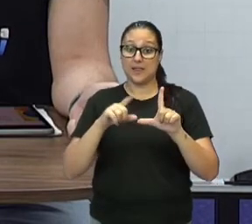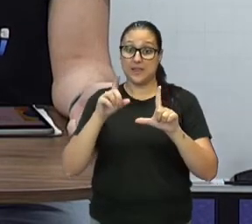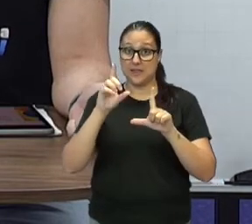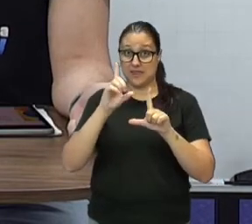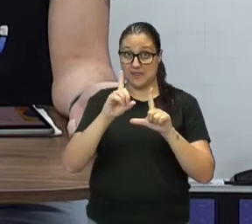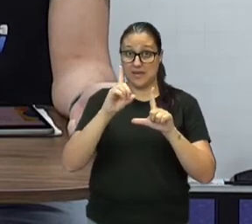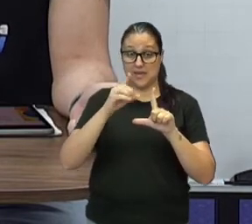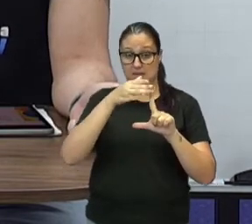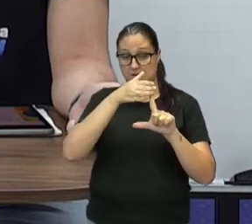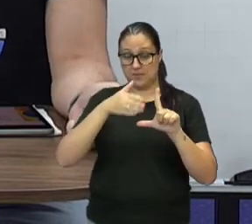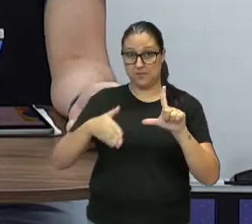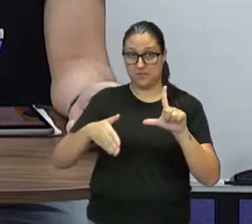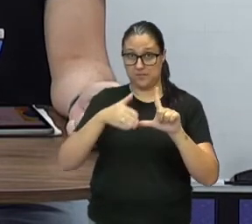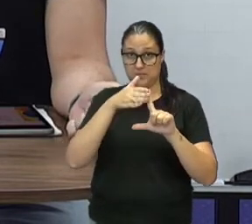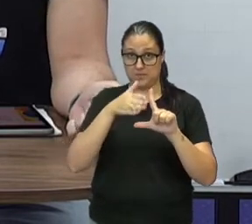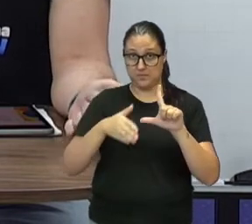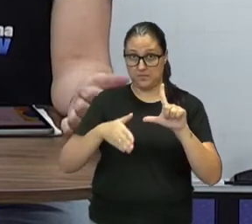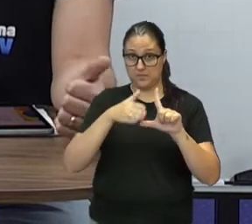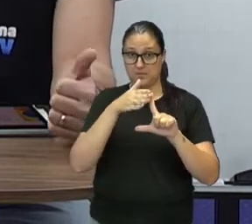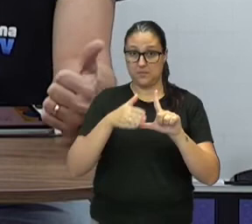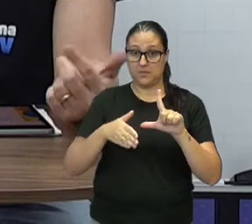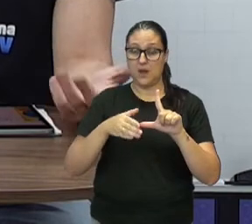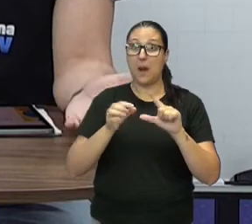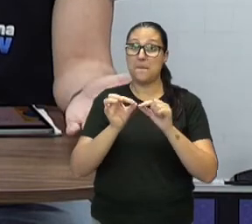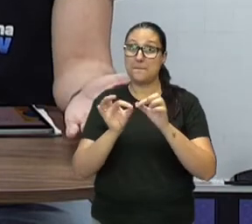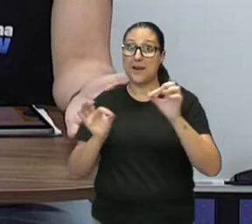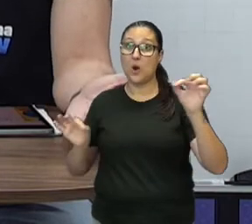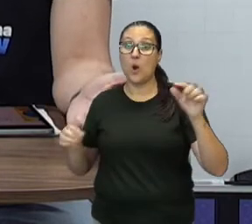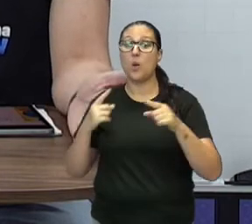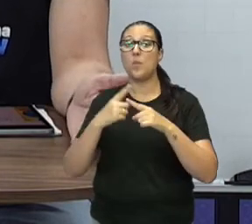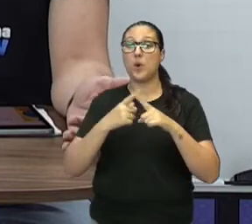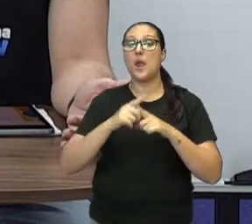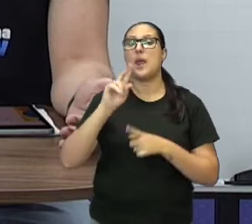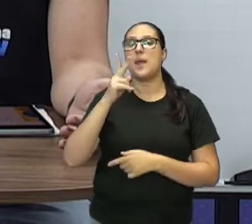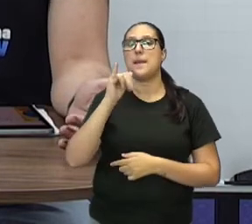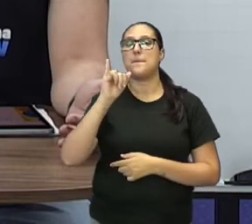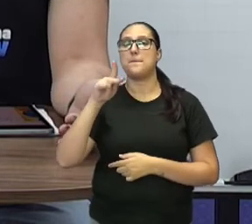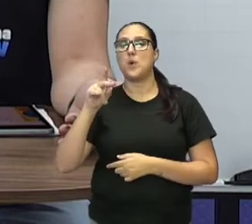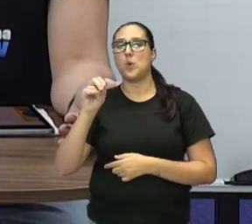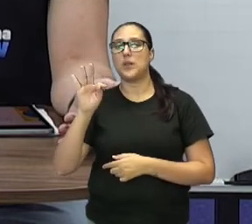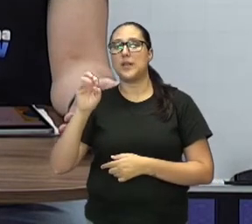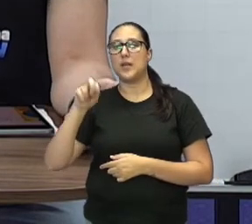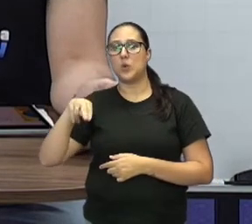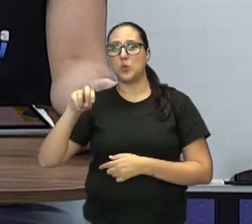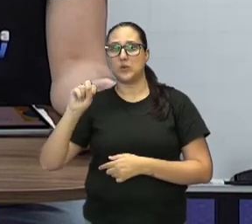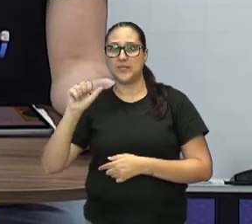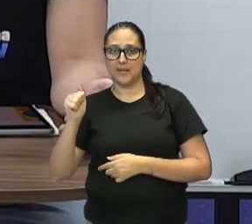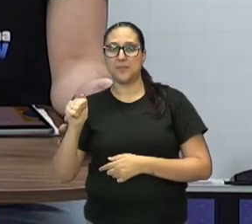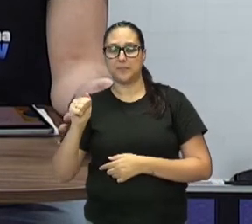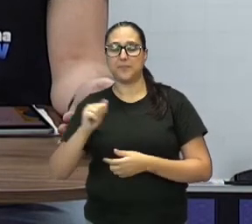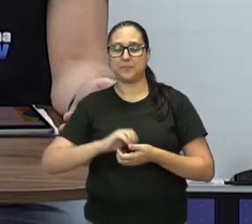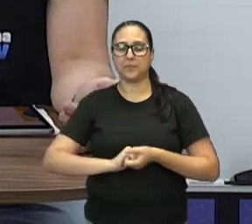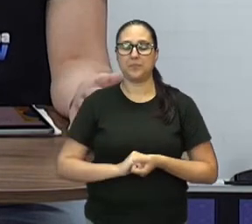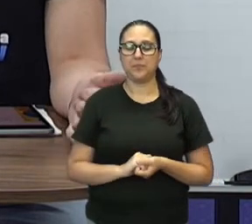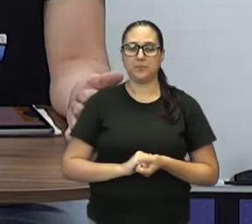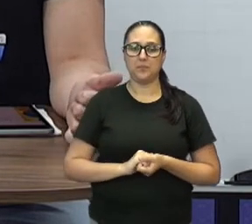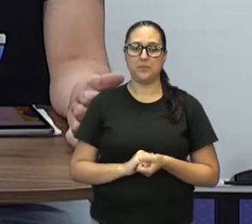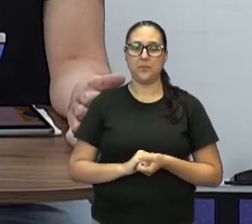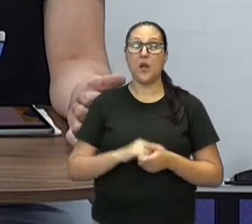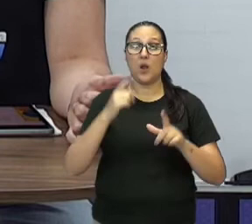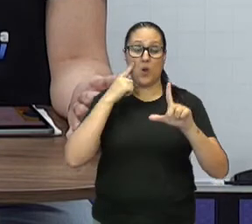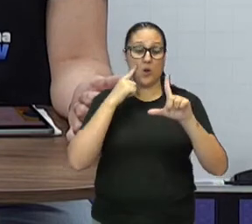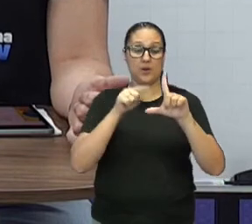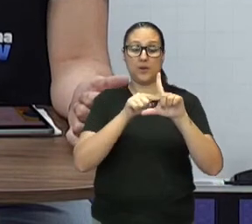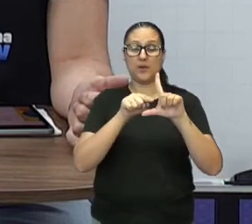que eu vou circular. Por quê, gente? Porque ele é a hipotenusa, né? Ele é oposta ao ângulo de 90. Ó o ângulo de 90 aqui embaixo, ó.